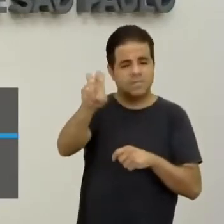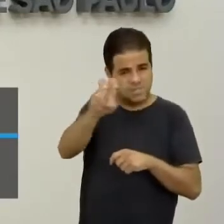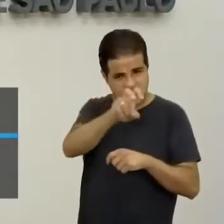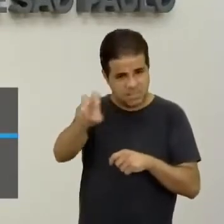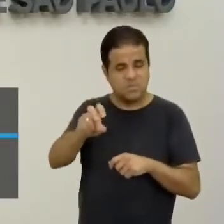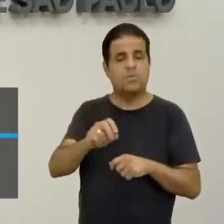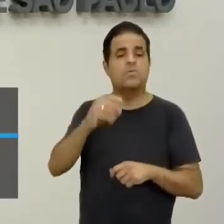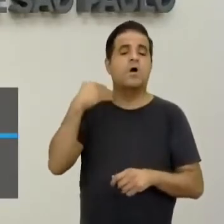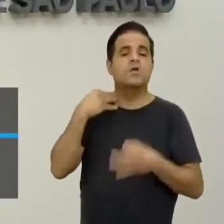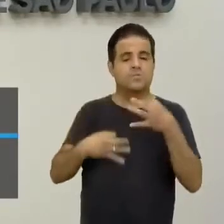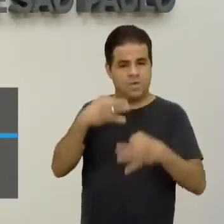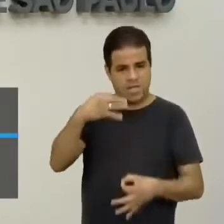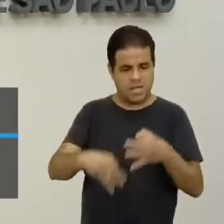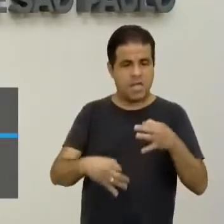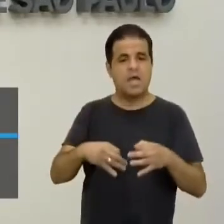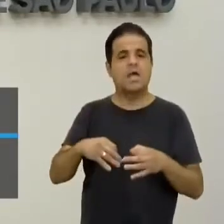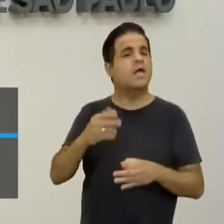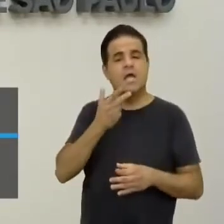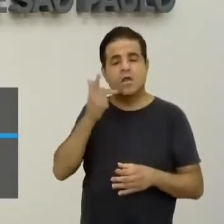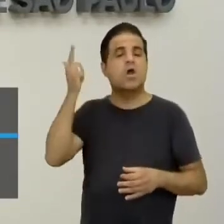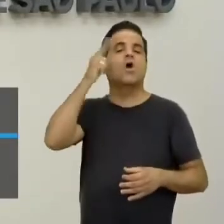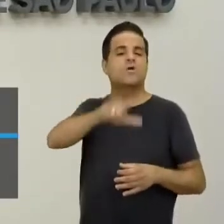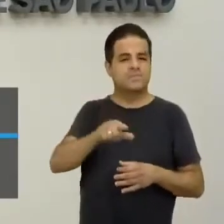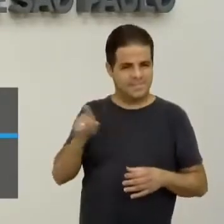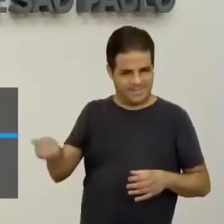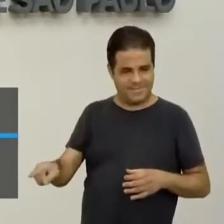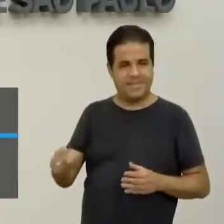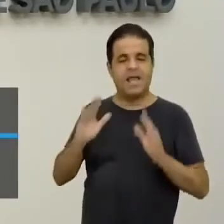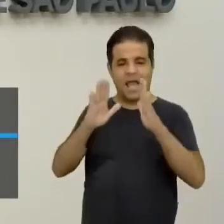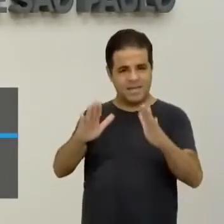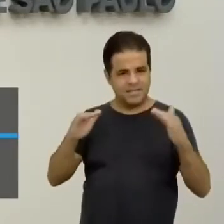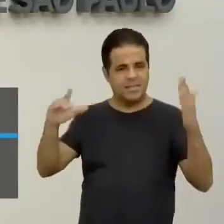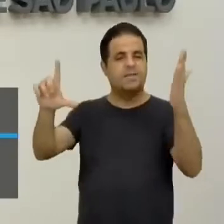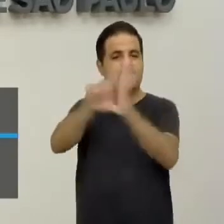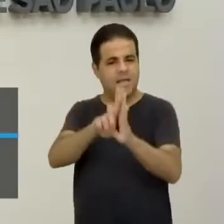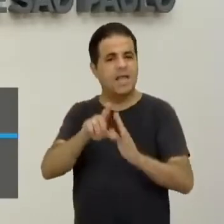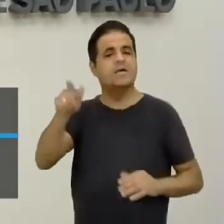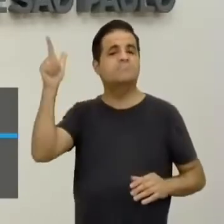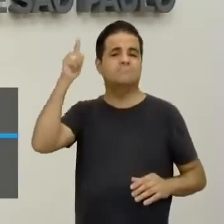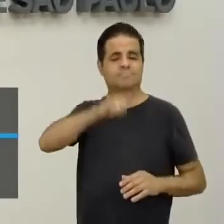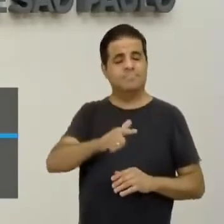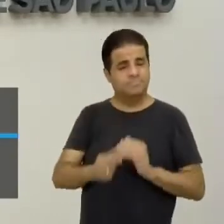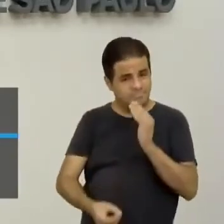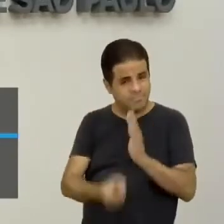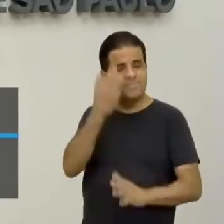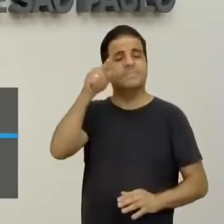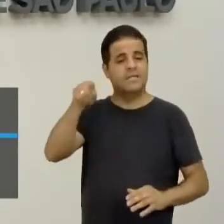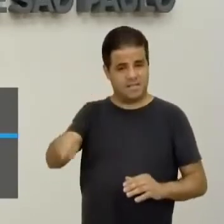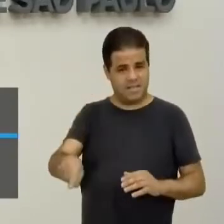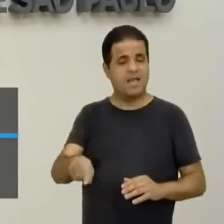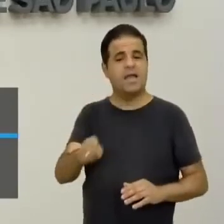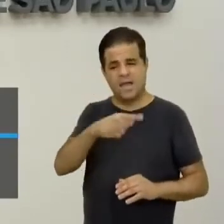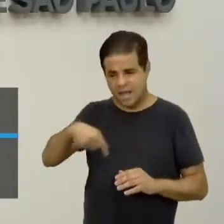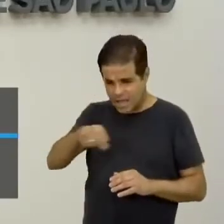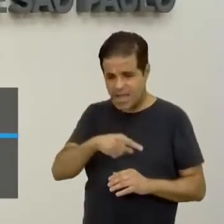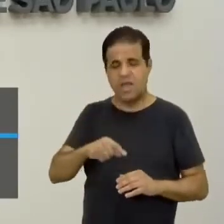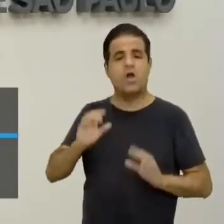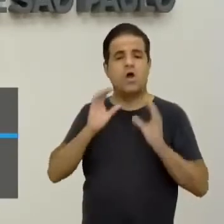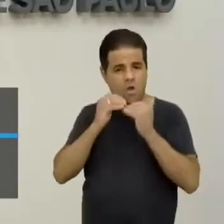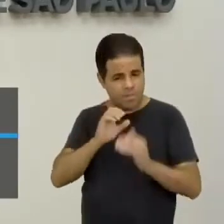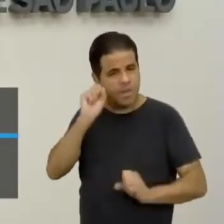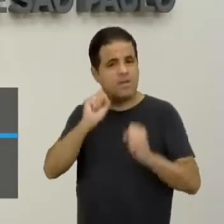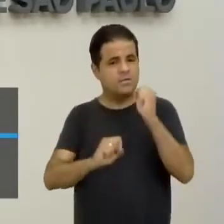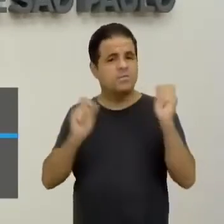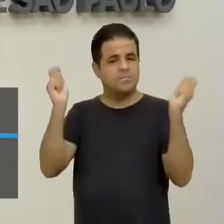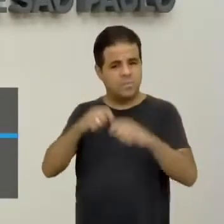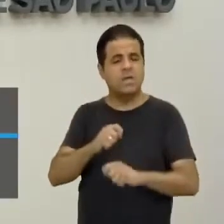o advogado Francisco Julião, ele consegue, lá na Assembleia Legislativa, fazer com que essa cooperativa